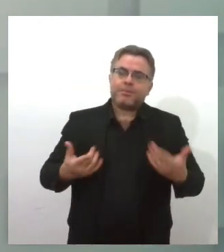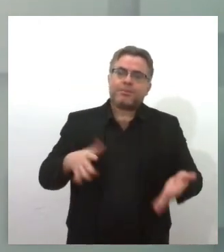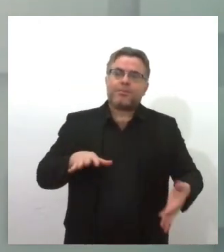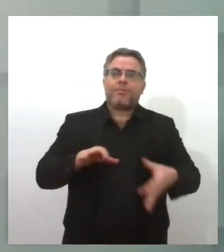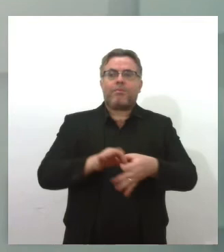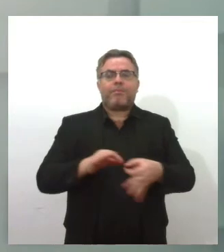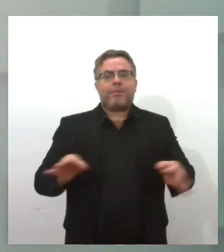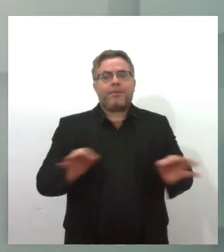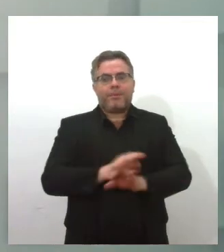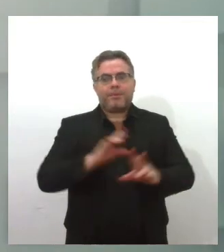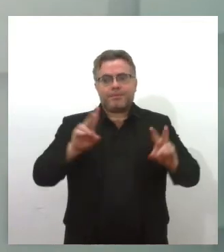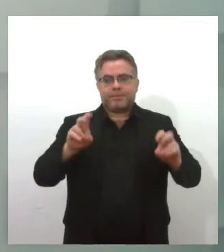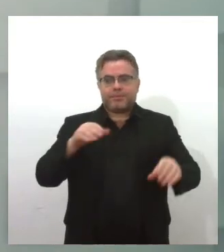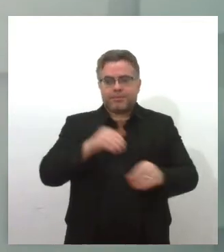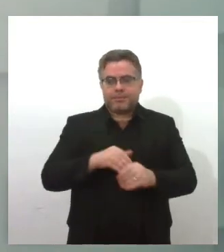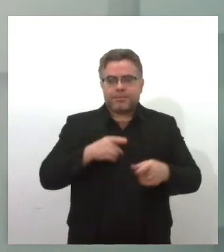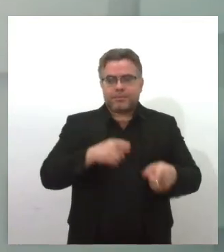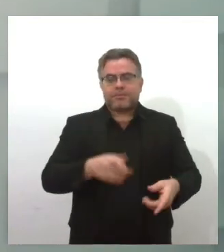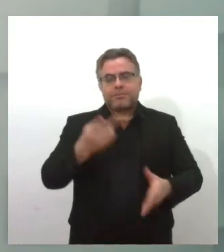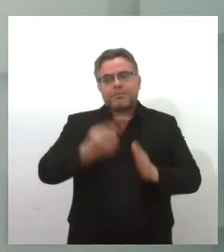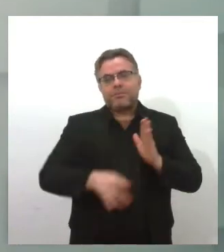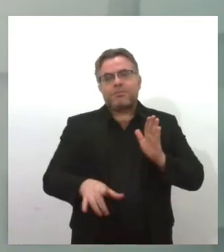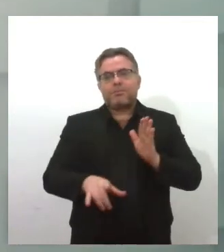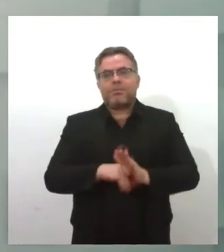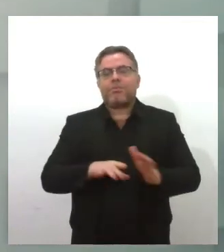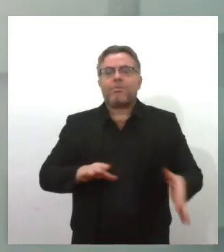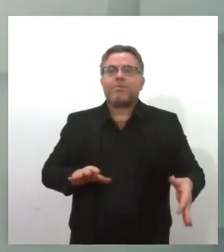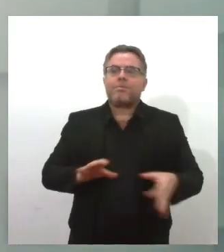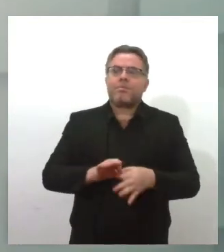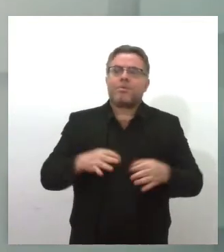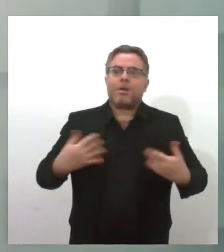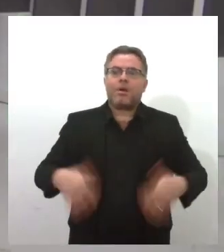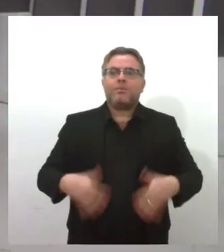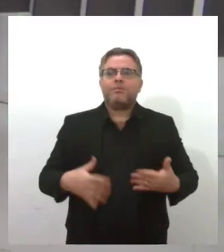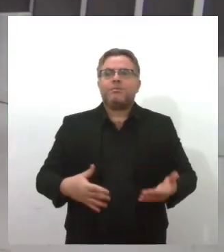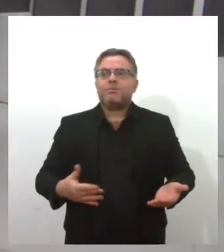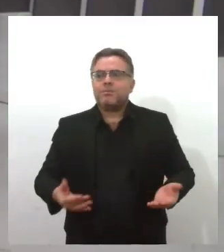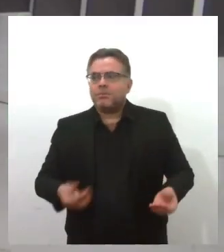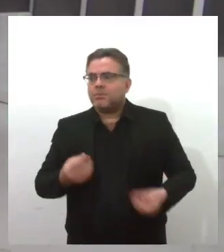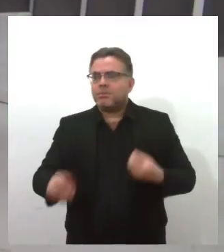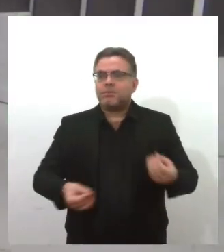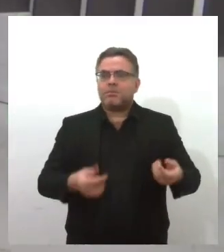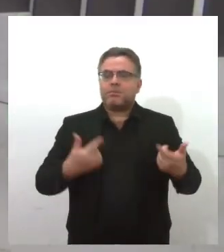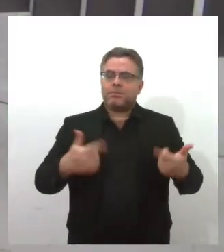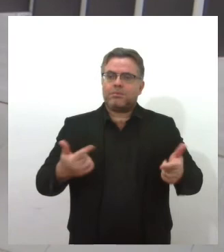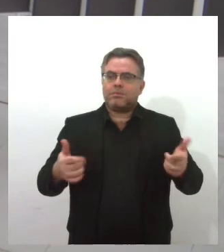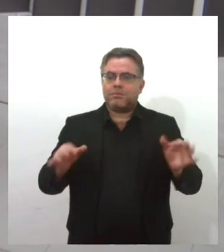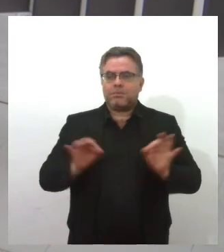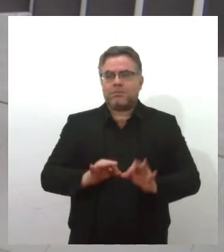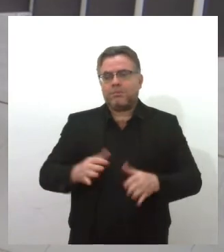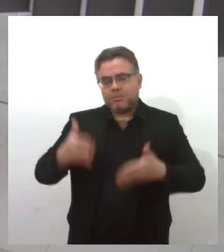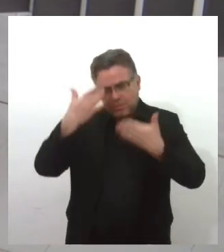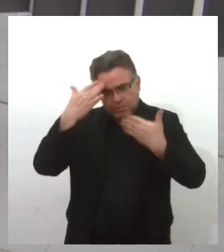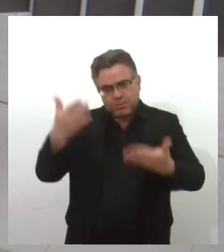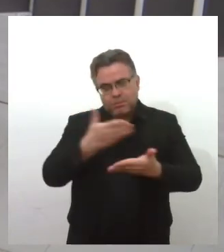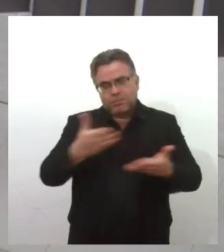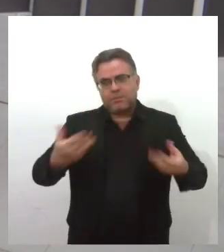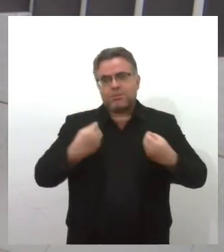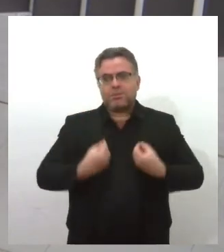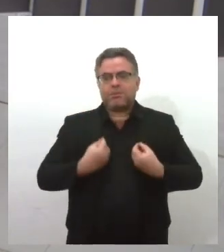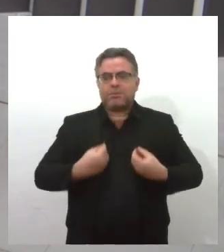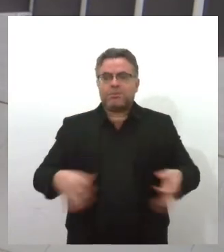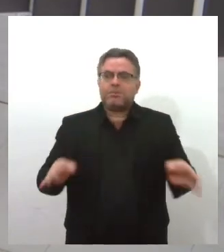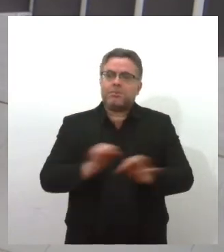em pauta de votação um projeto de lei aqui na casa, votado para IPVA. Larissa? Exatamente. Júnior, muito obrigada pela sua participação, tá?